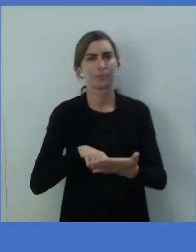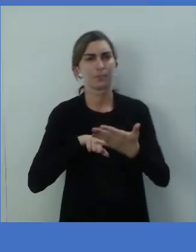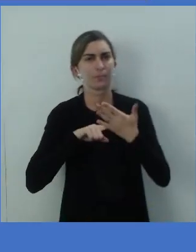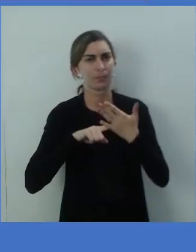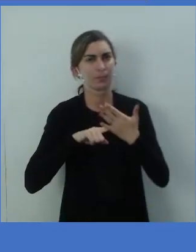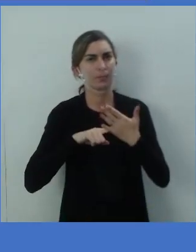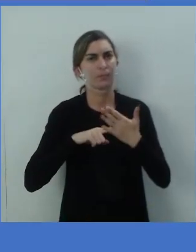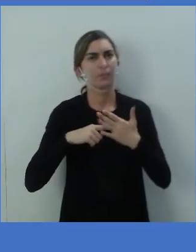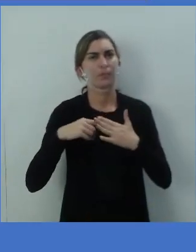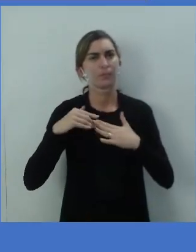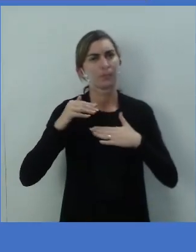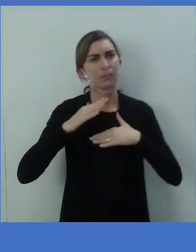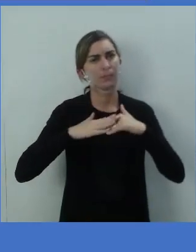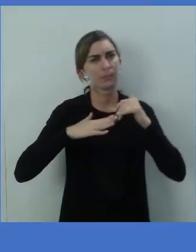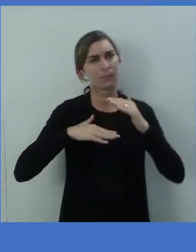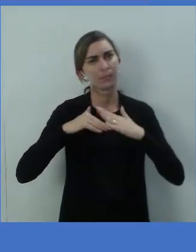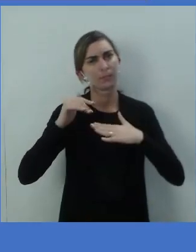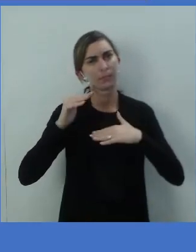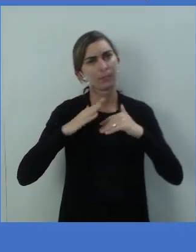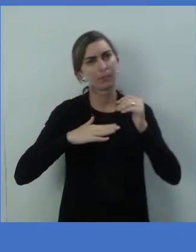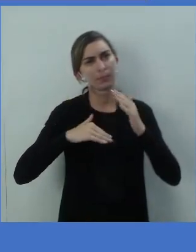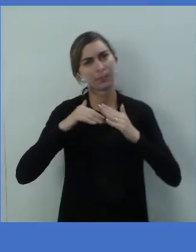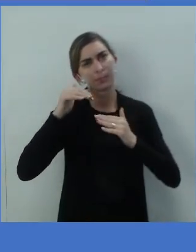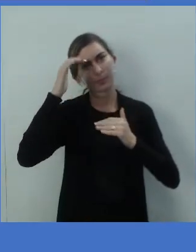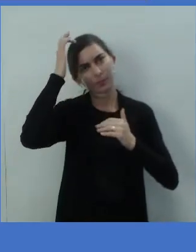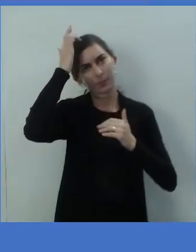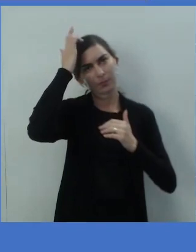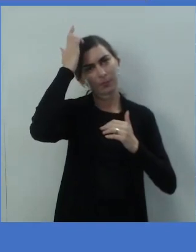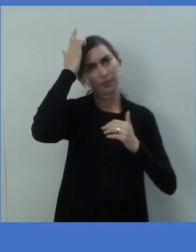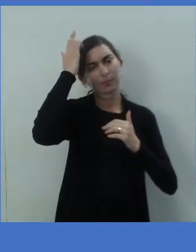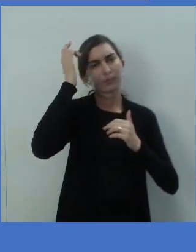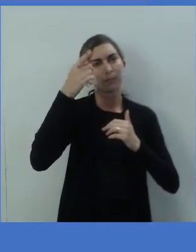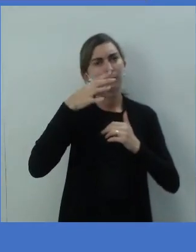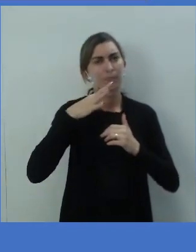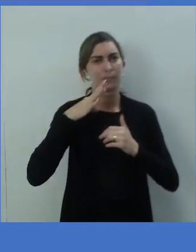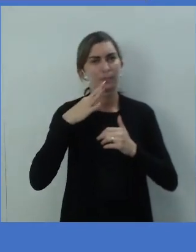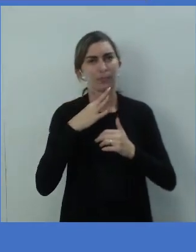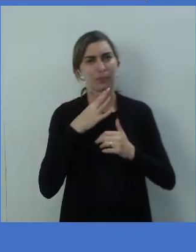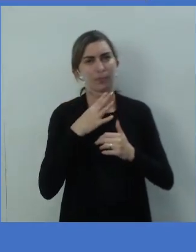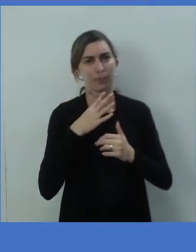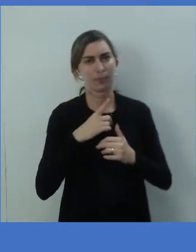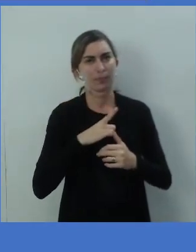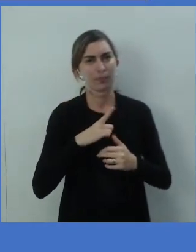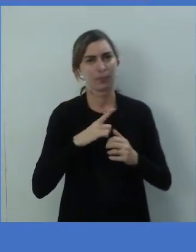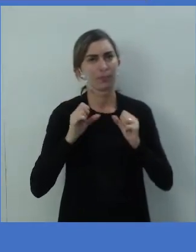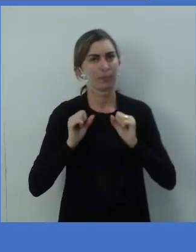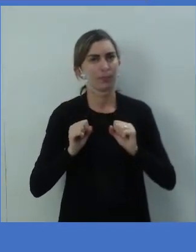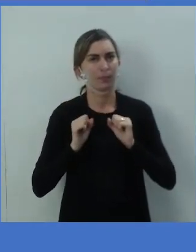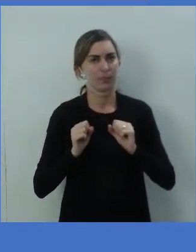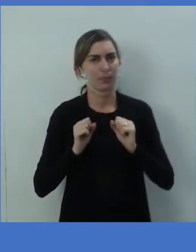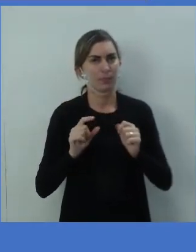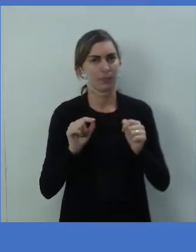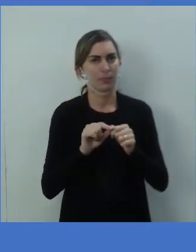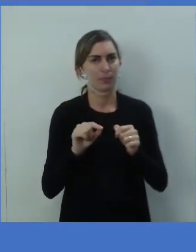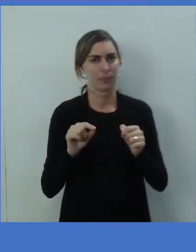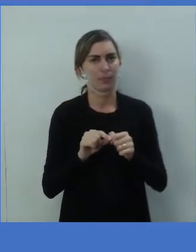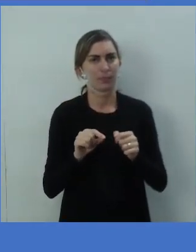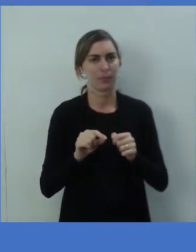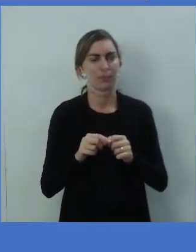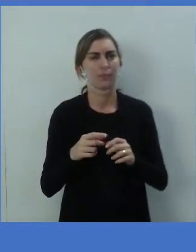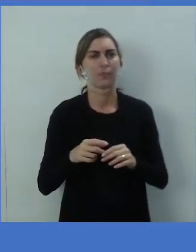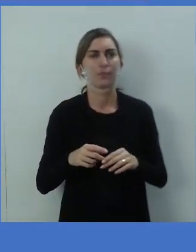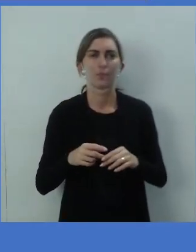Uma habilidade que, inclusive, você reconhece que tem e que pode executar isso.